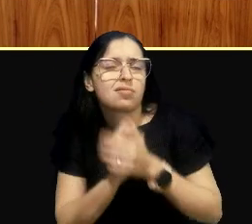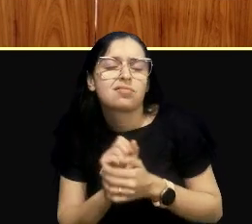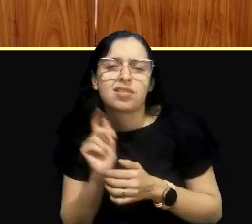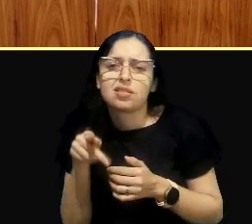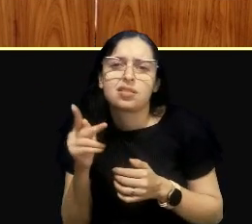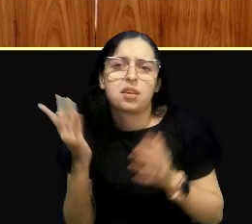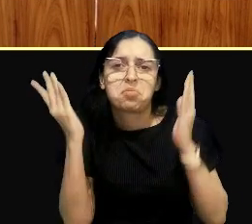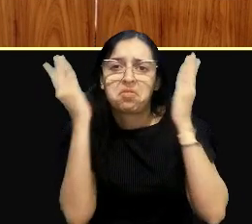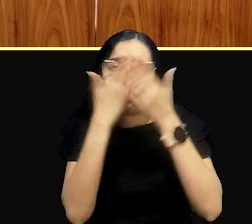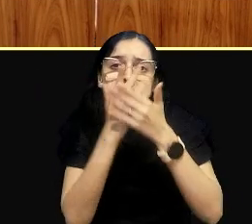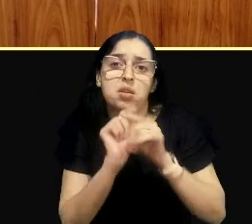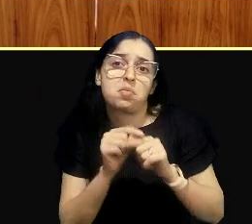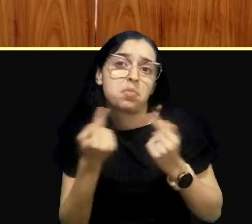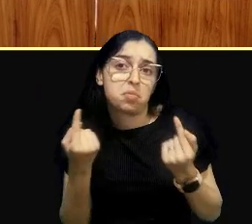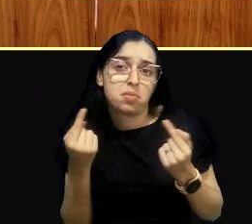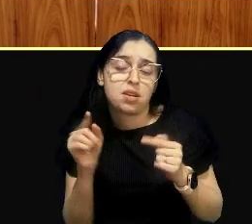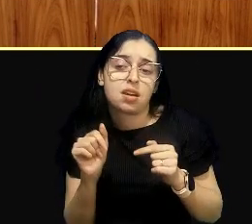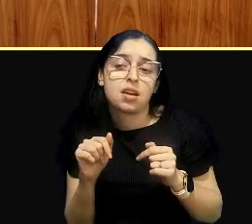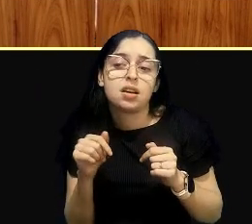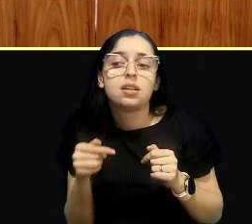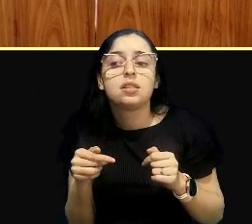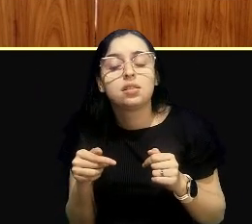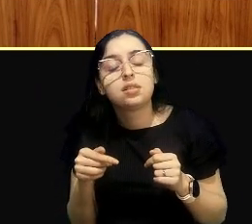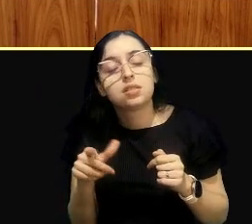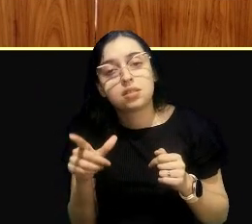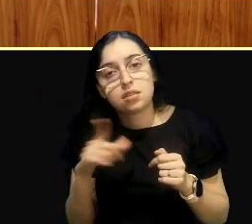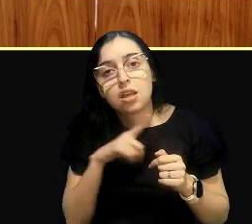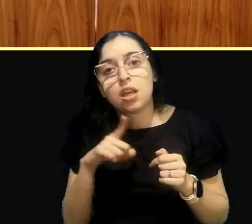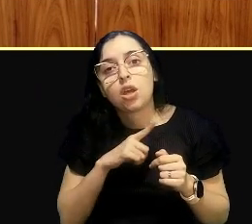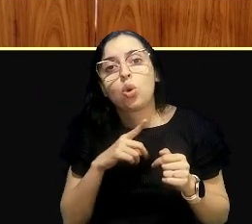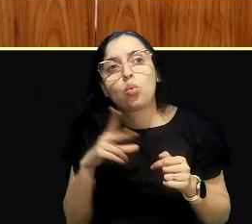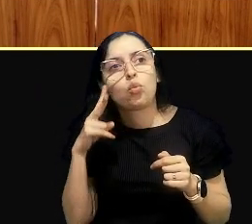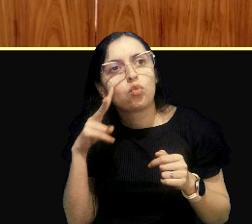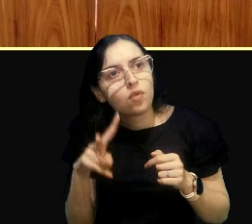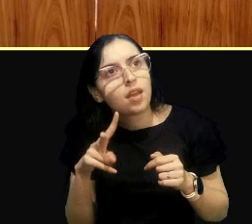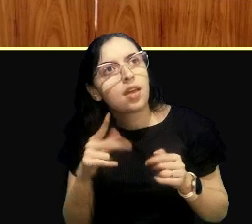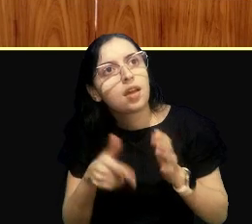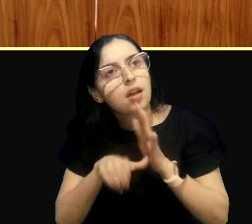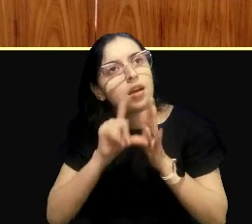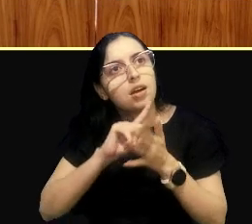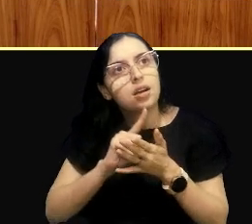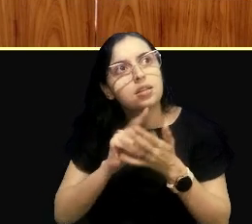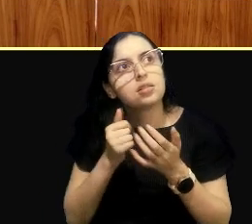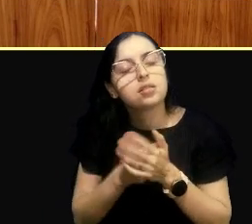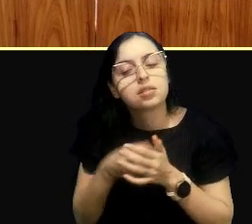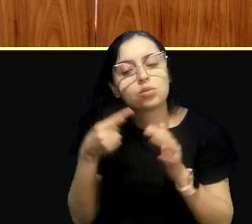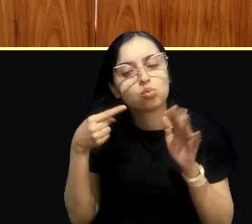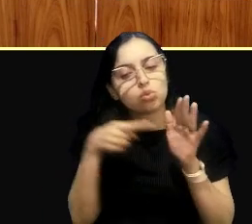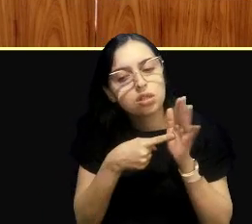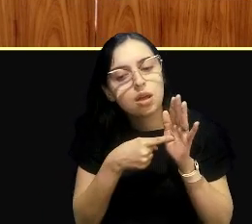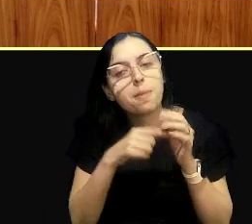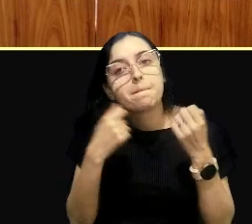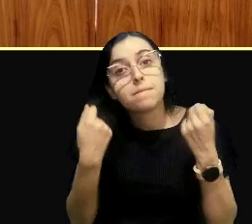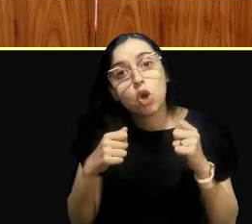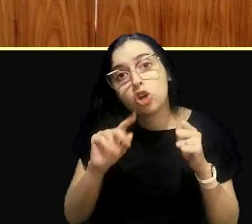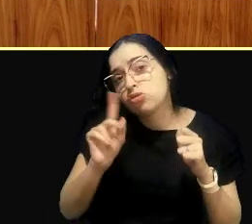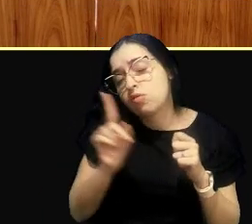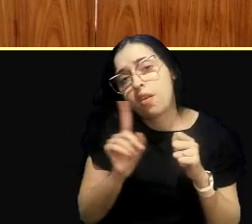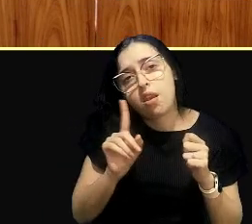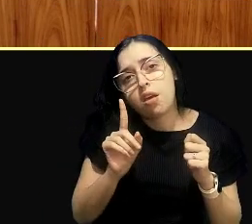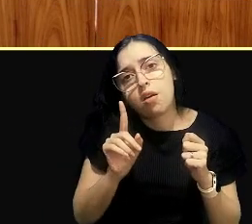são imprevisíveis, são desastres, mas eles não são imprevisíveis, né, há um sedimento ali que poderia ou não,